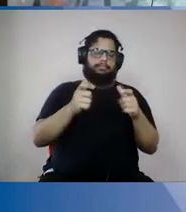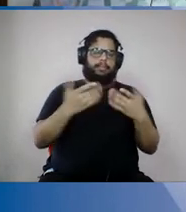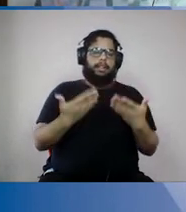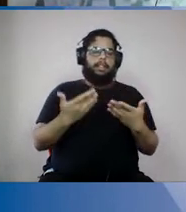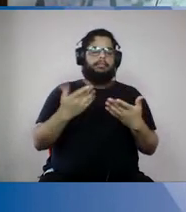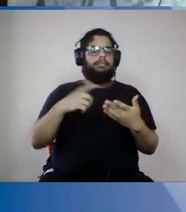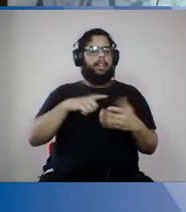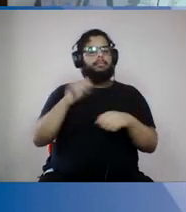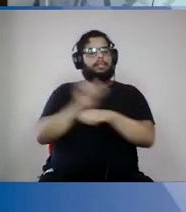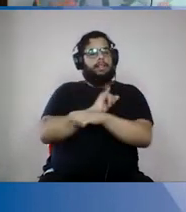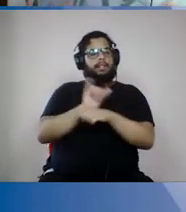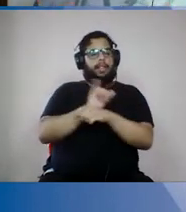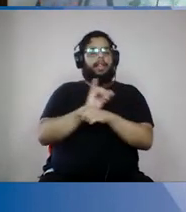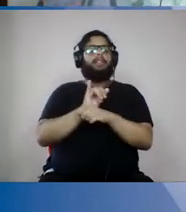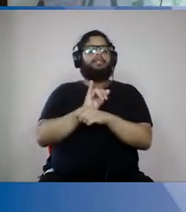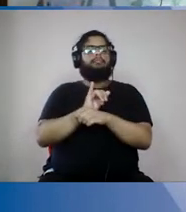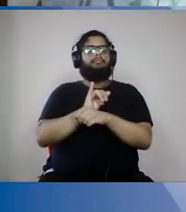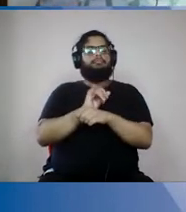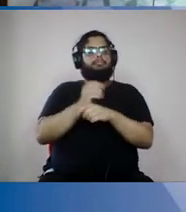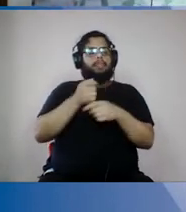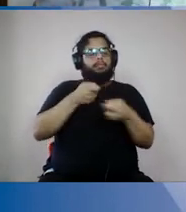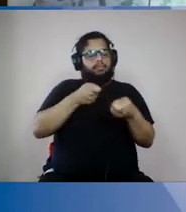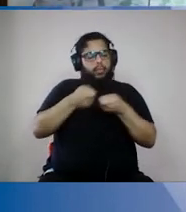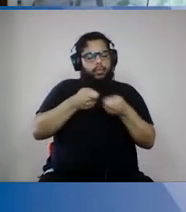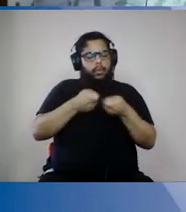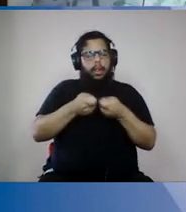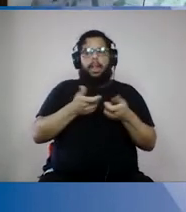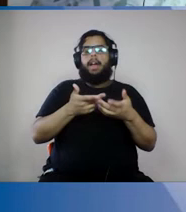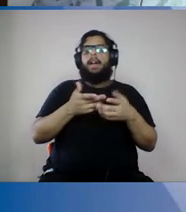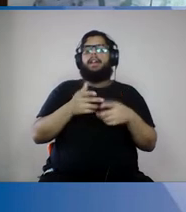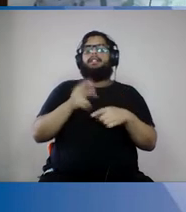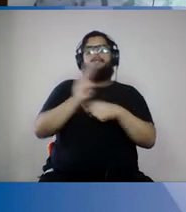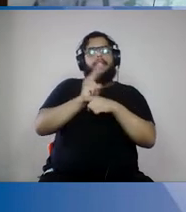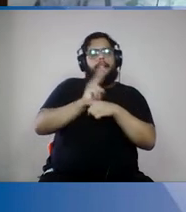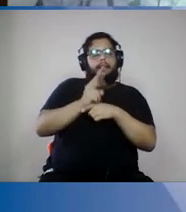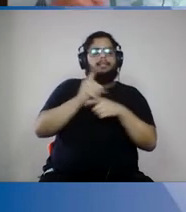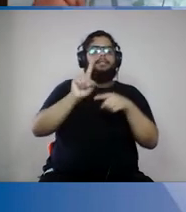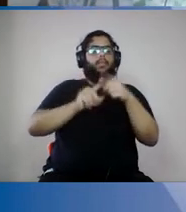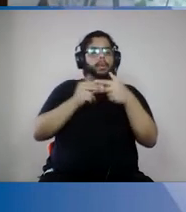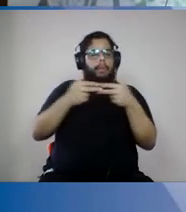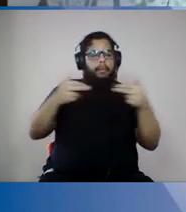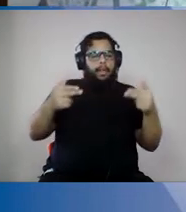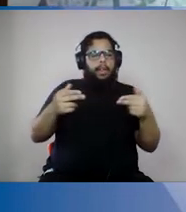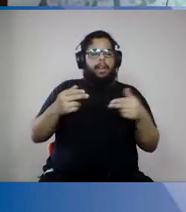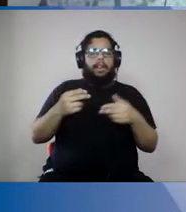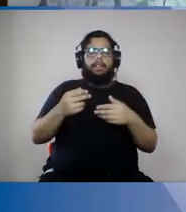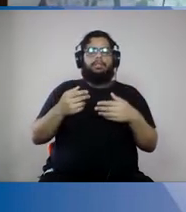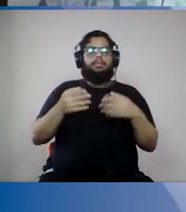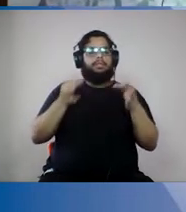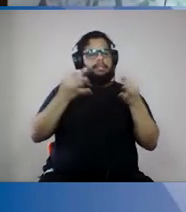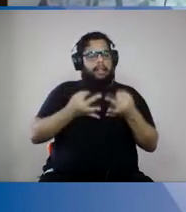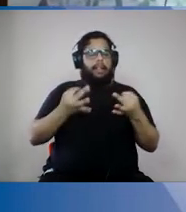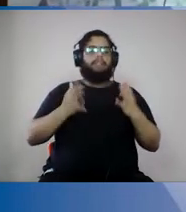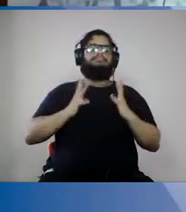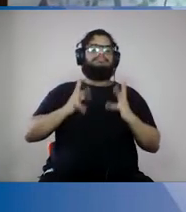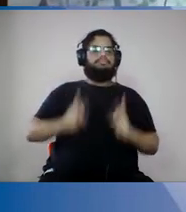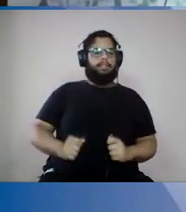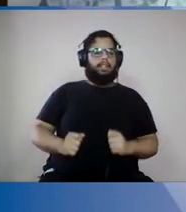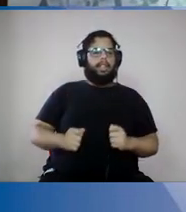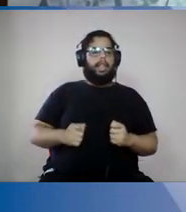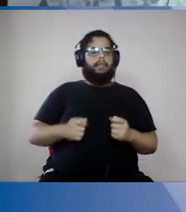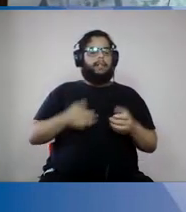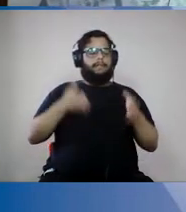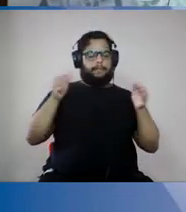vigilância epidemiológica com tecnologia, equipamento pessoal e outras estruturas para que possa fazer o bloqueio